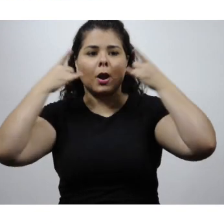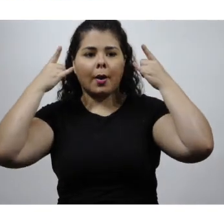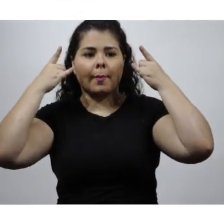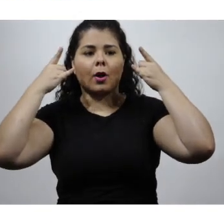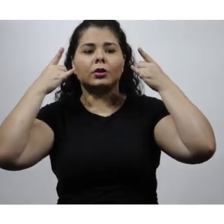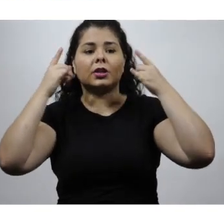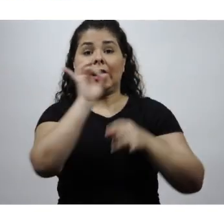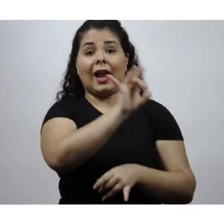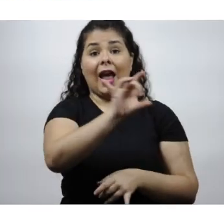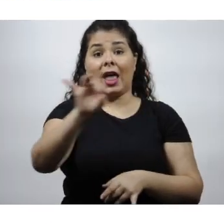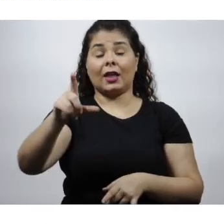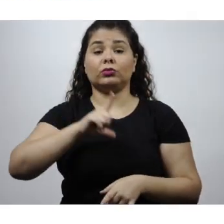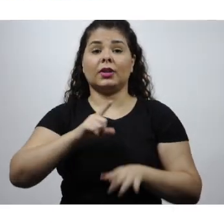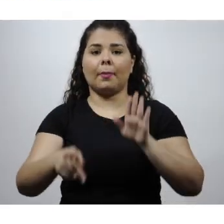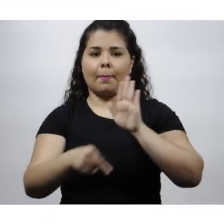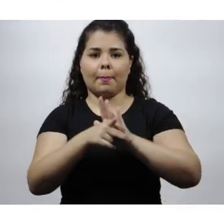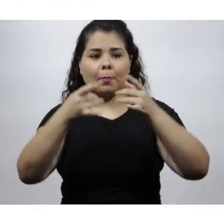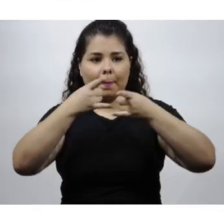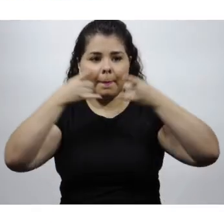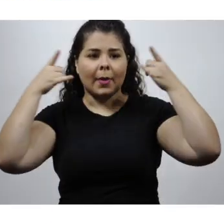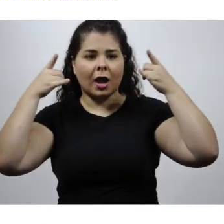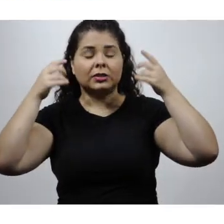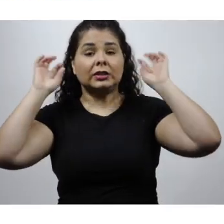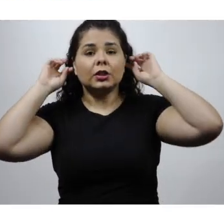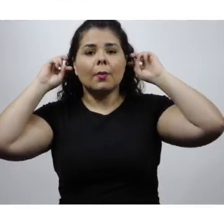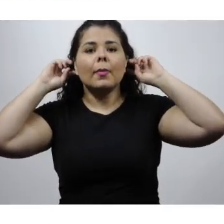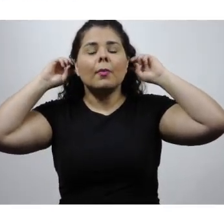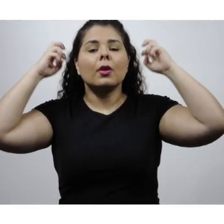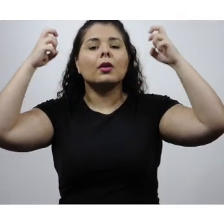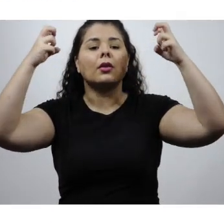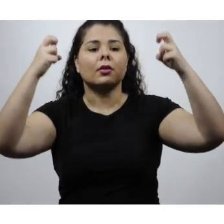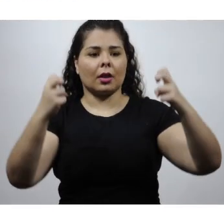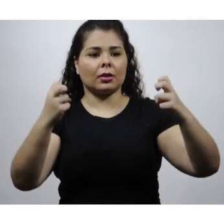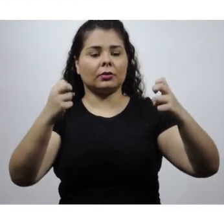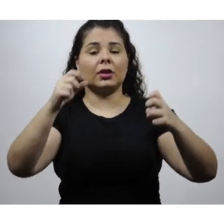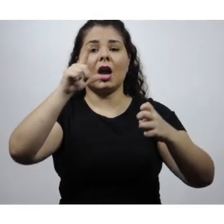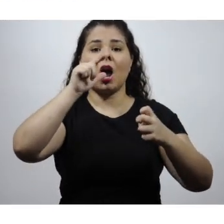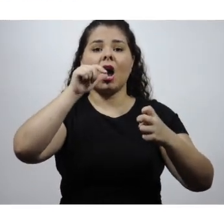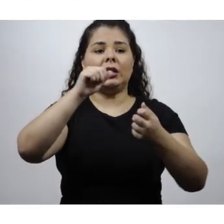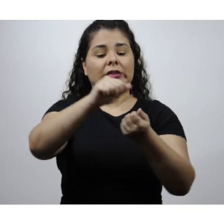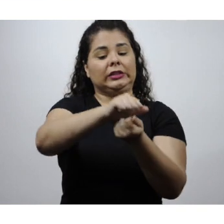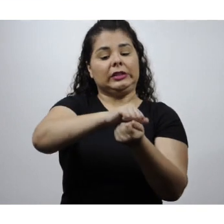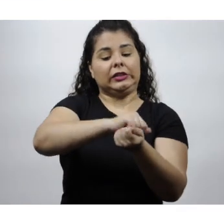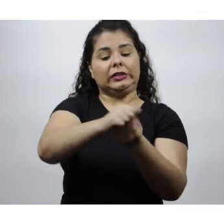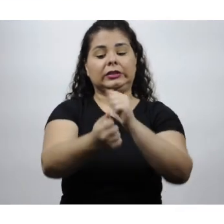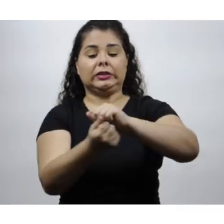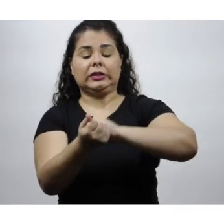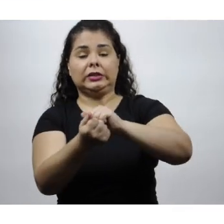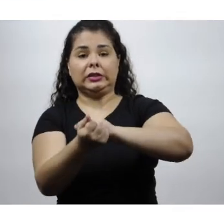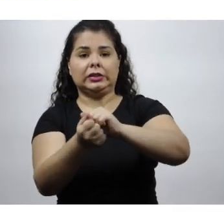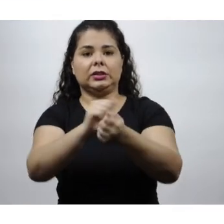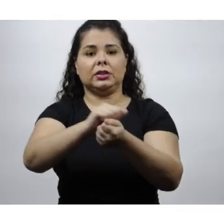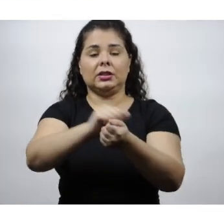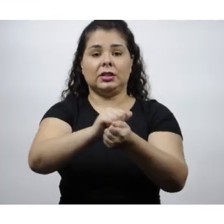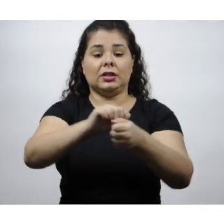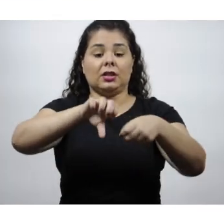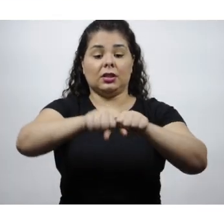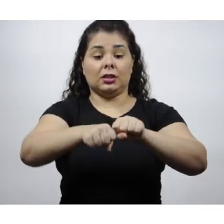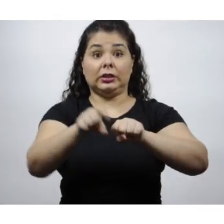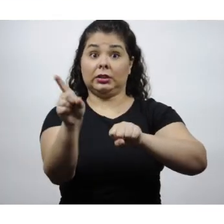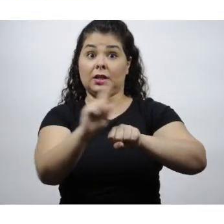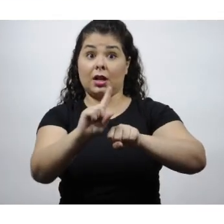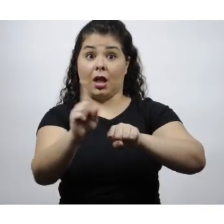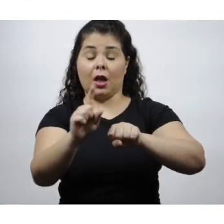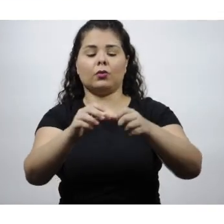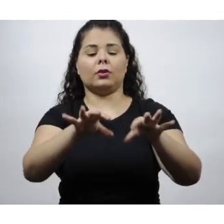segurando pelos elásticos ou pelas laterais. Depois de usar, lave a máscara. Para não pegar, lave a sua máscara separada das outras roupas. Use sabão neutro